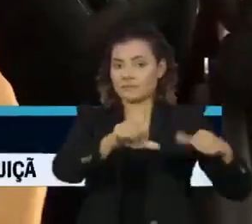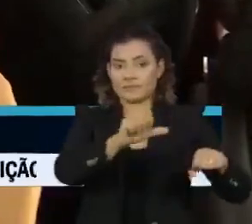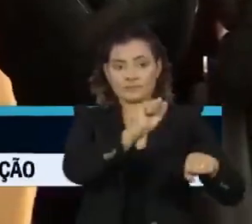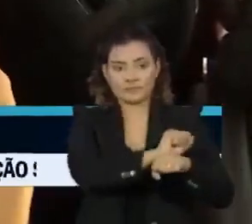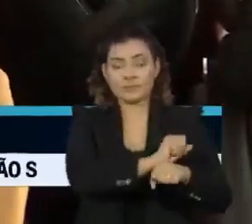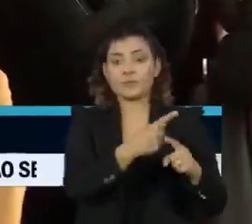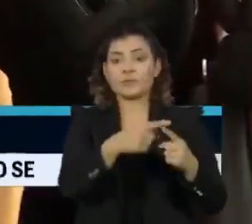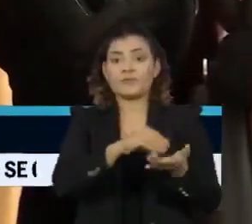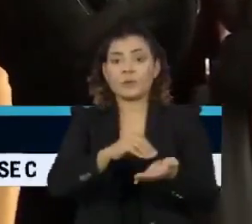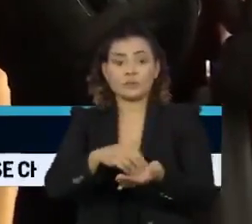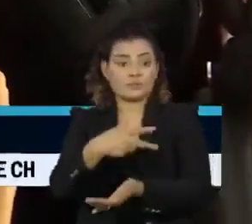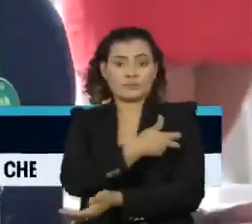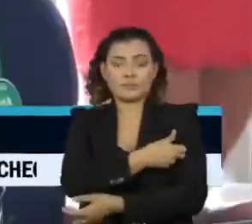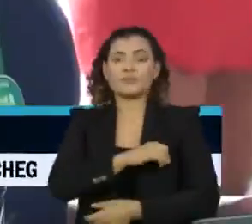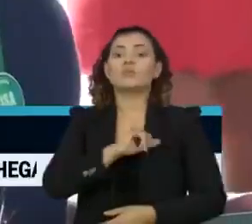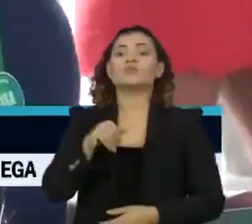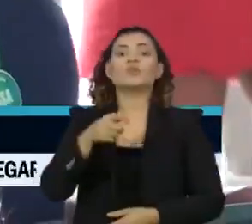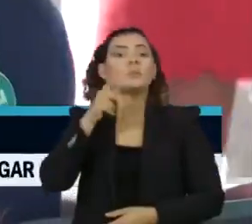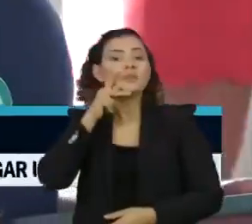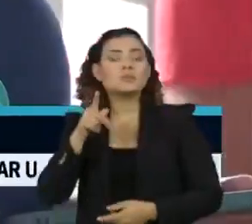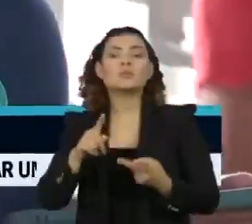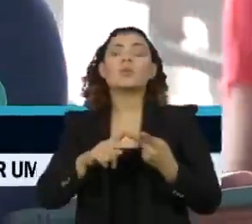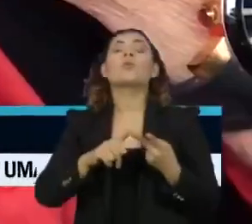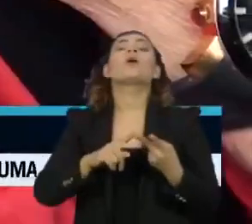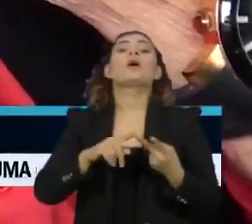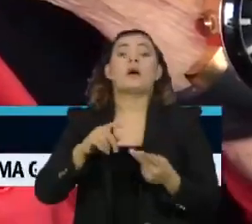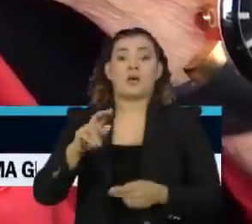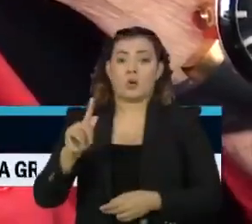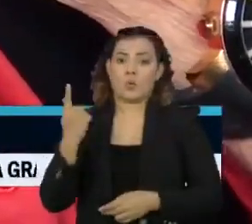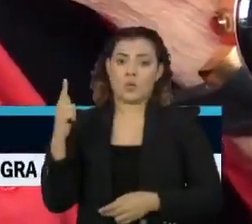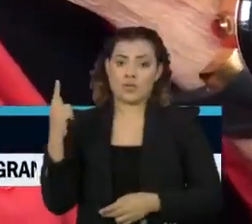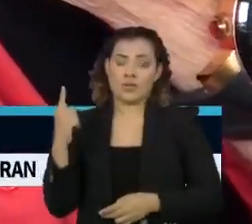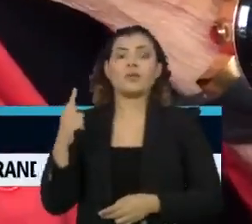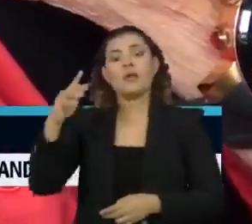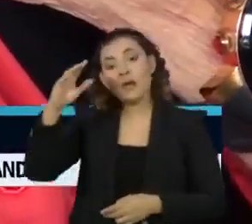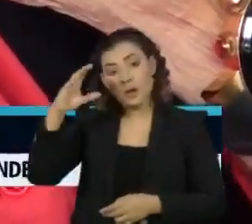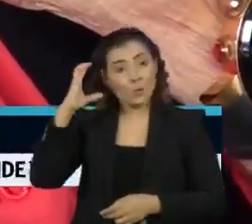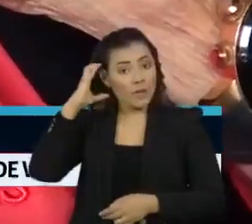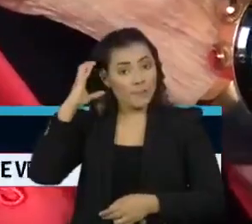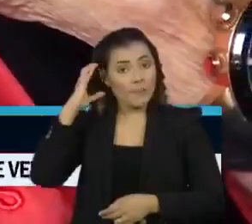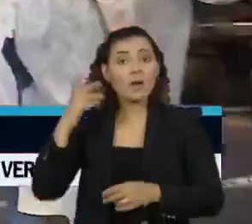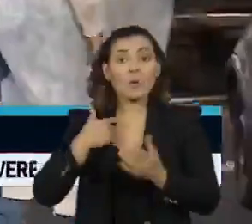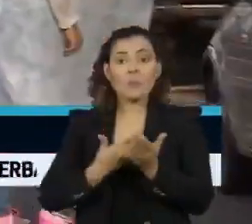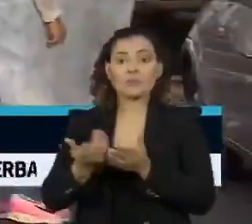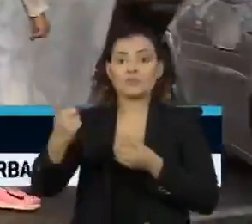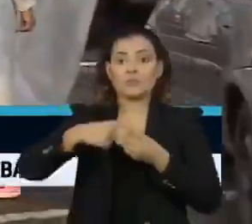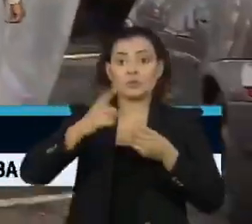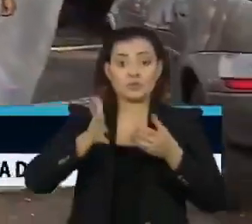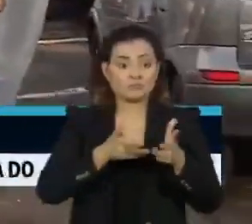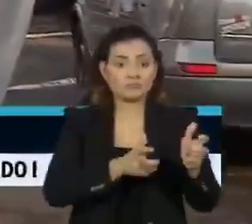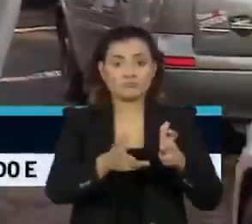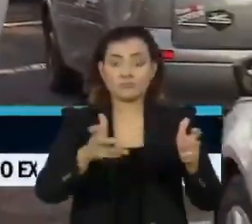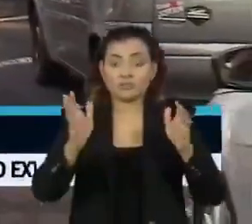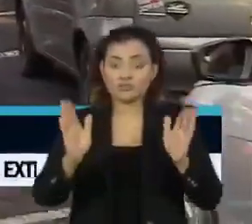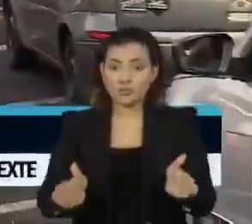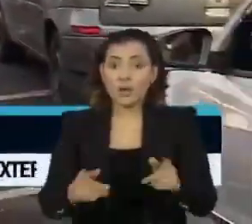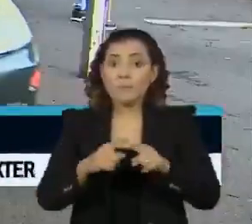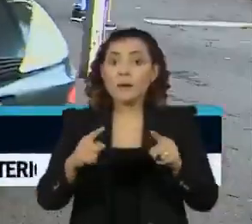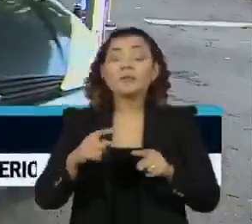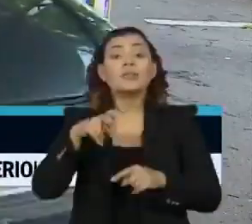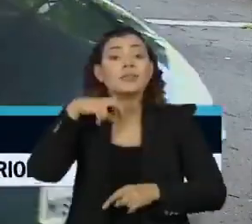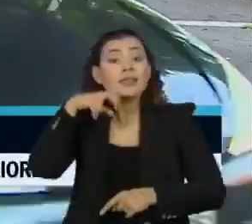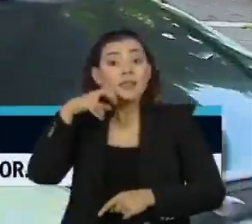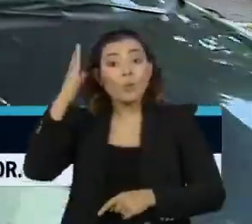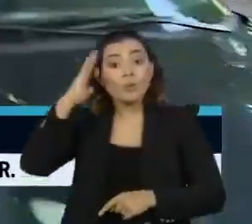por falta de doses, João Pessoa, Salvador, Goiânia e Cuiabá retomaram hoje a aplicação dos imunizantes. Enquanto isso, em